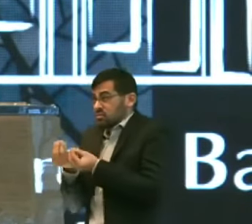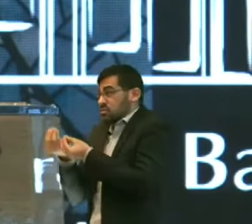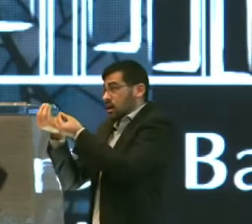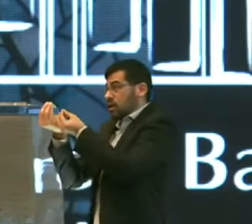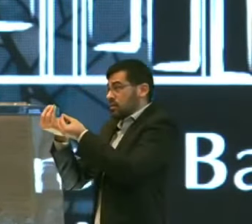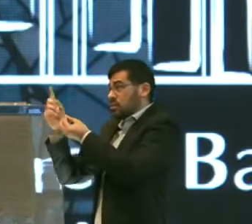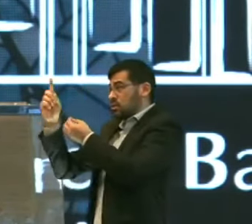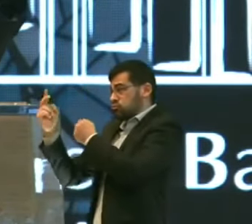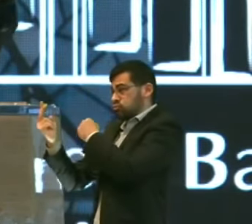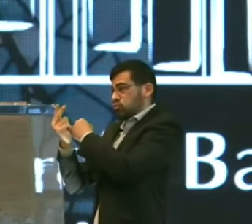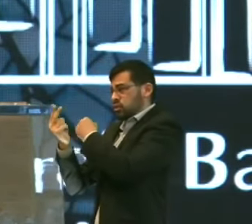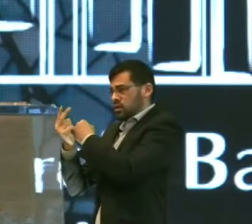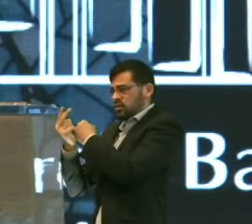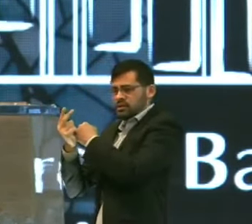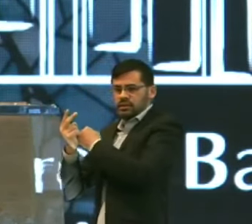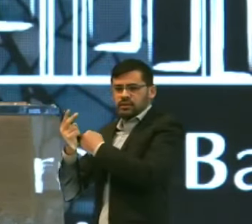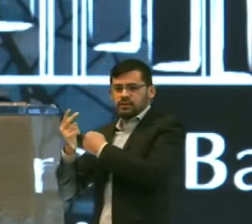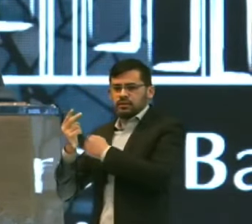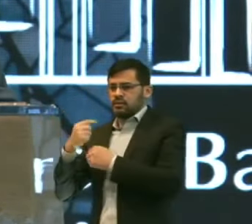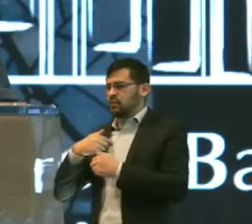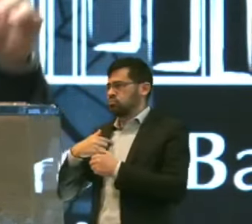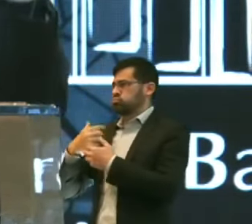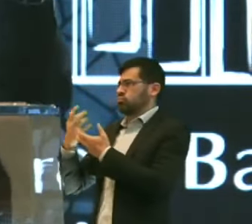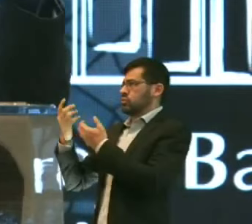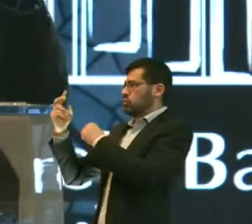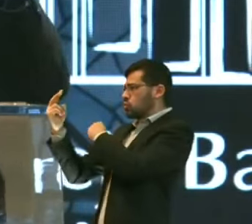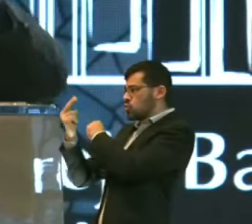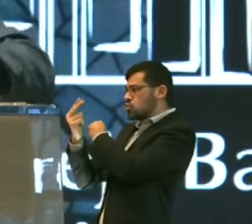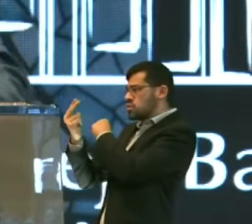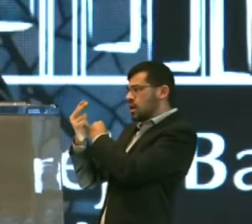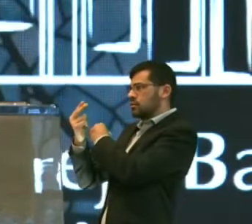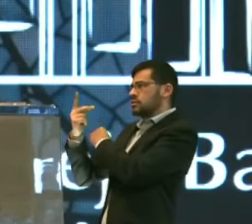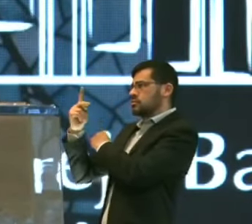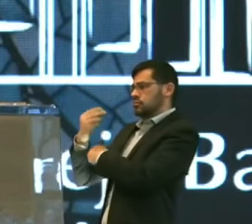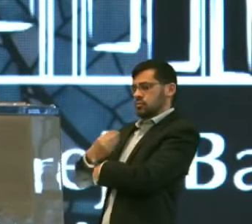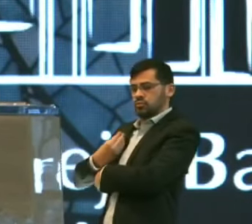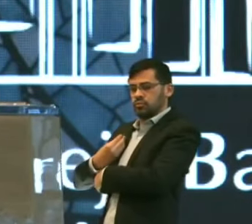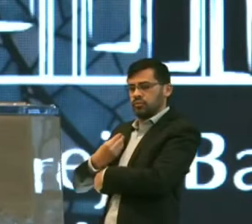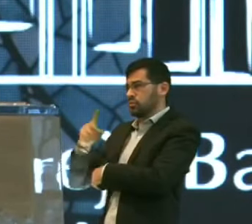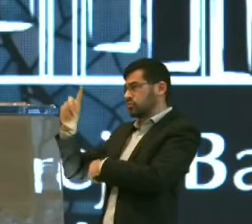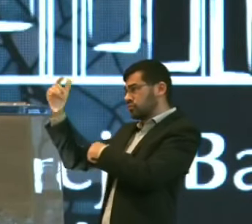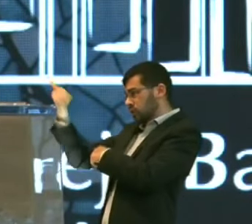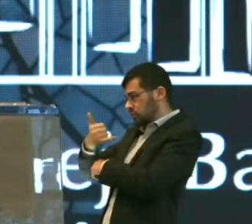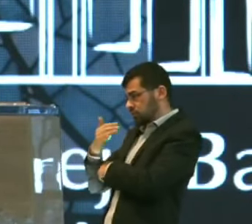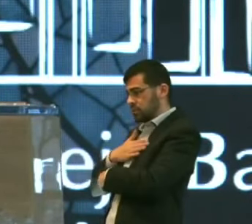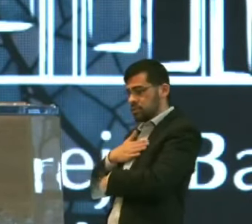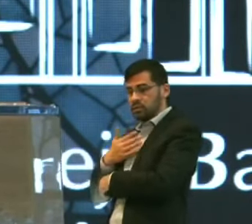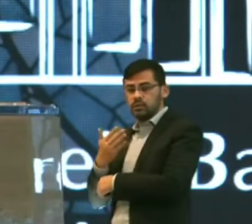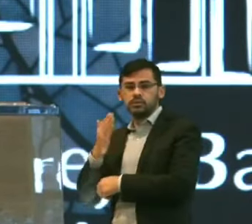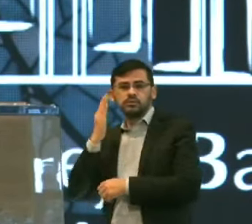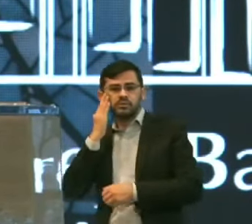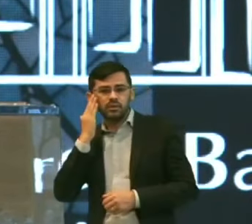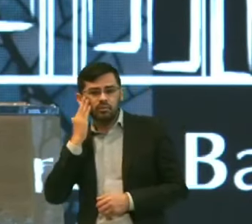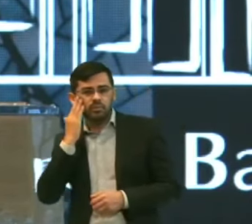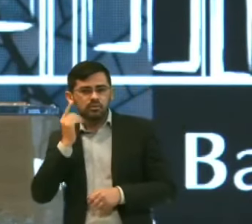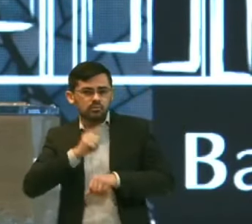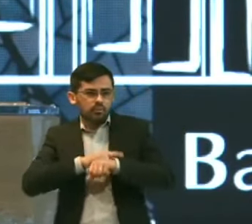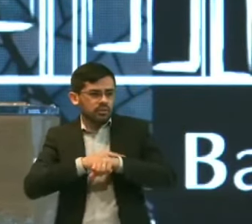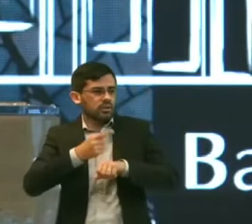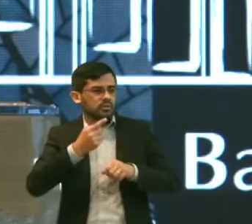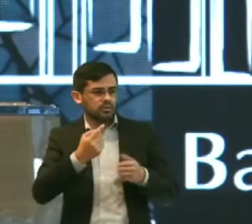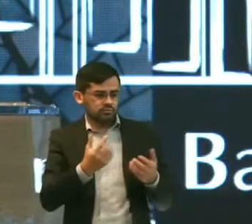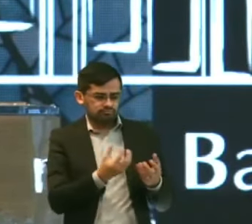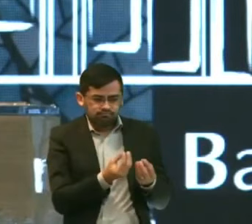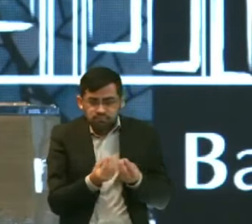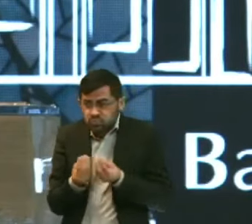Eu não vou tomar De você Eu vou cuidar Para você E sabe Essa é A